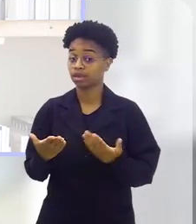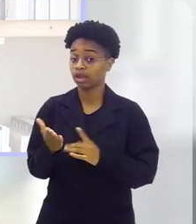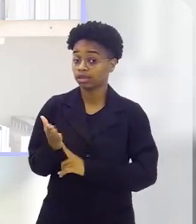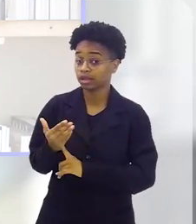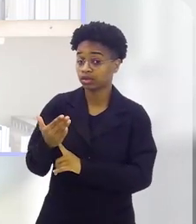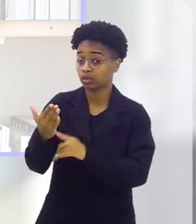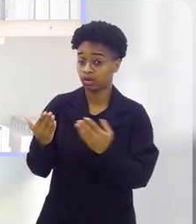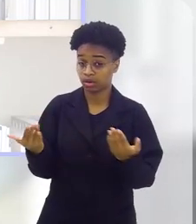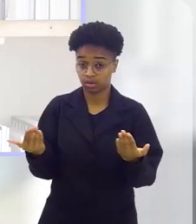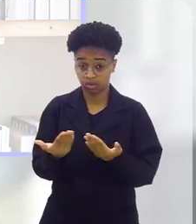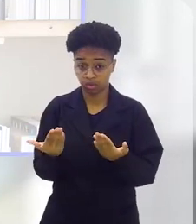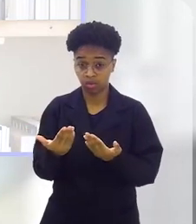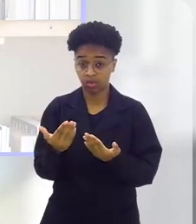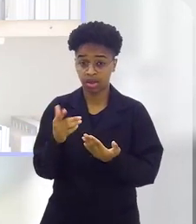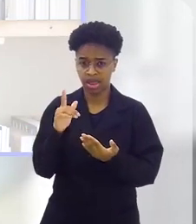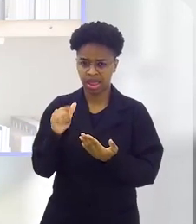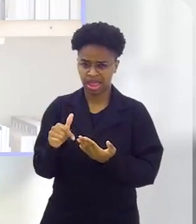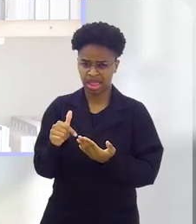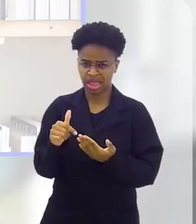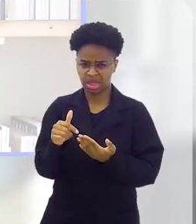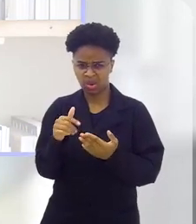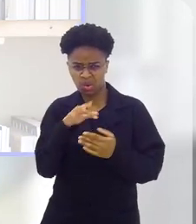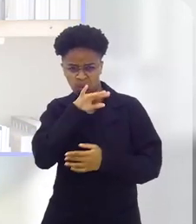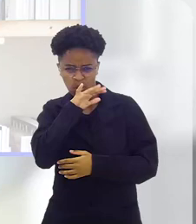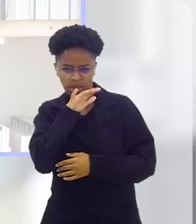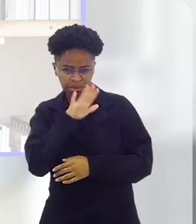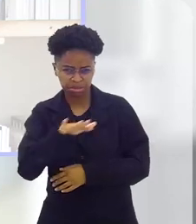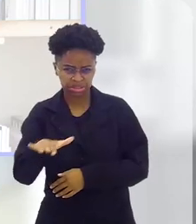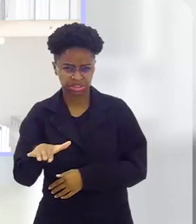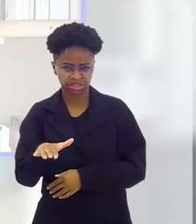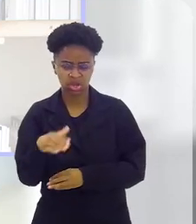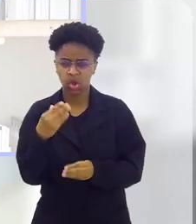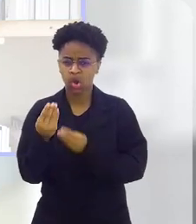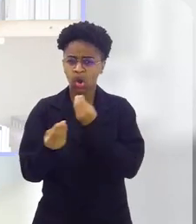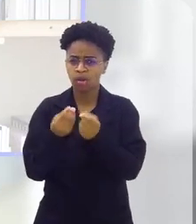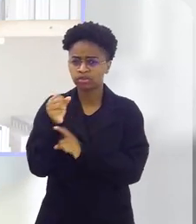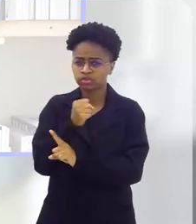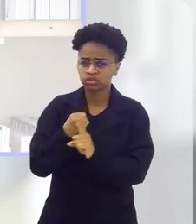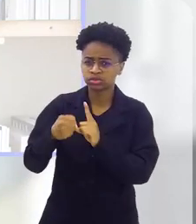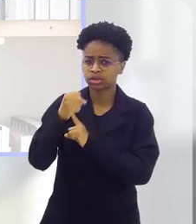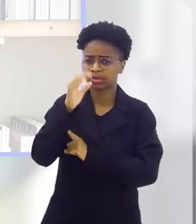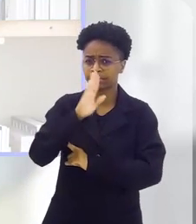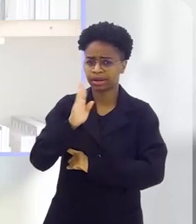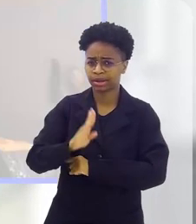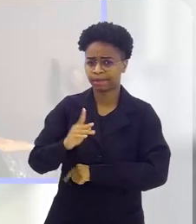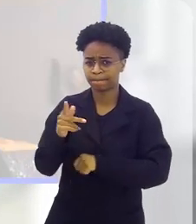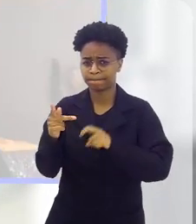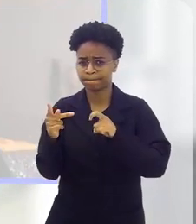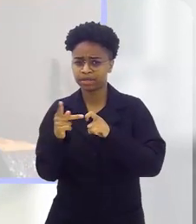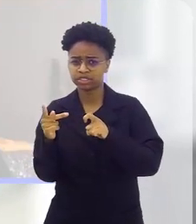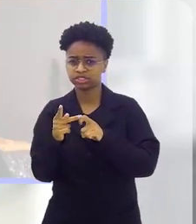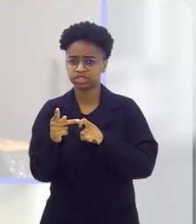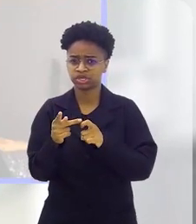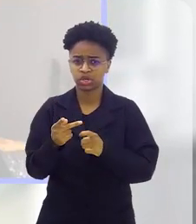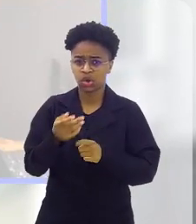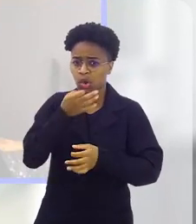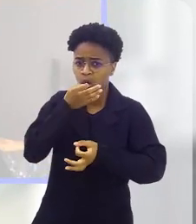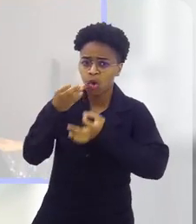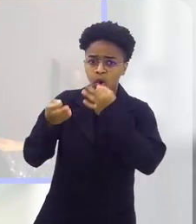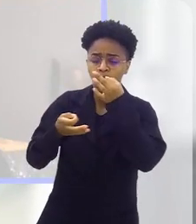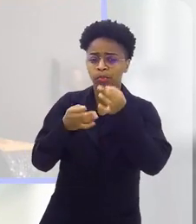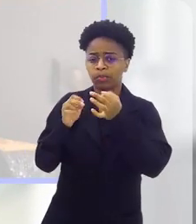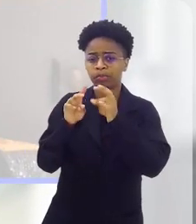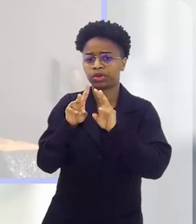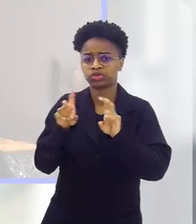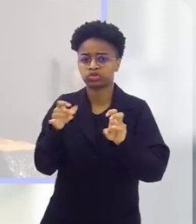A tecnologia nesse momento é considerada vilã para essas crianças? Como que a sociedade brasileira de pediatria se coloca